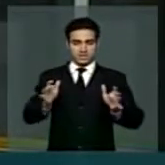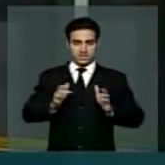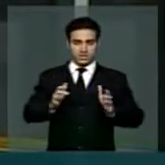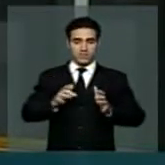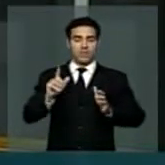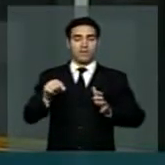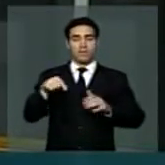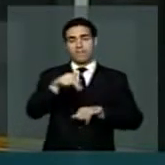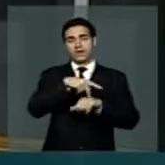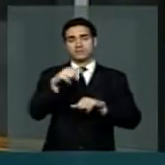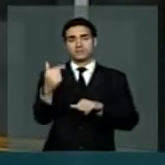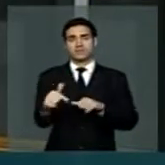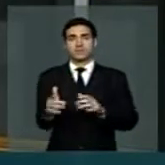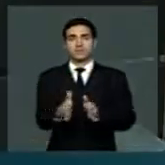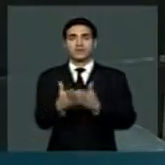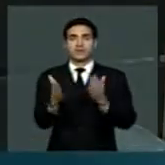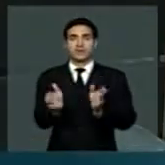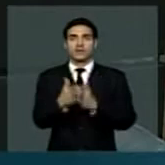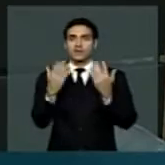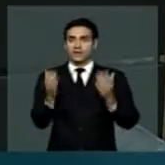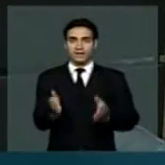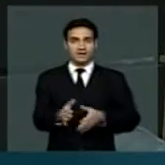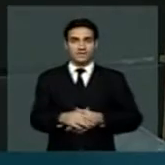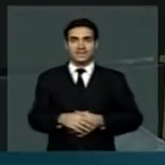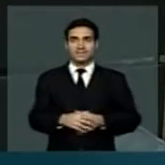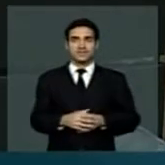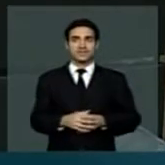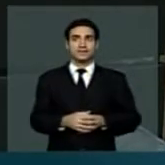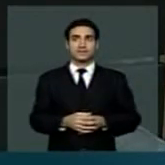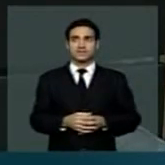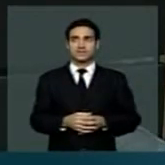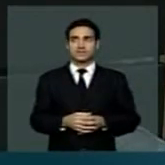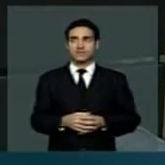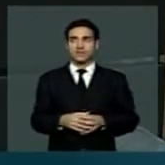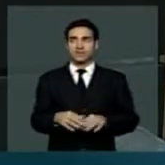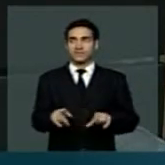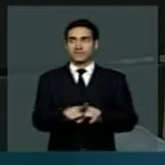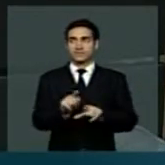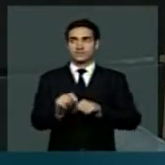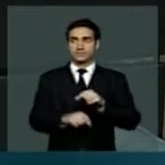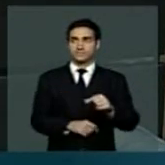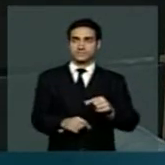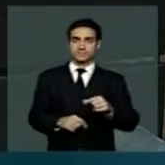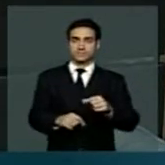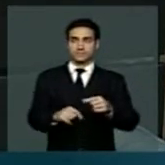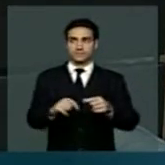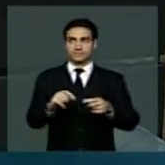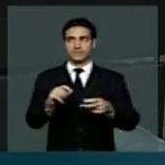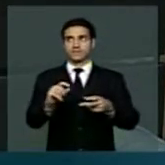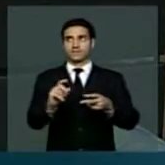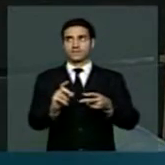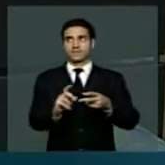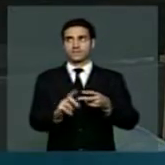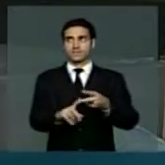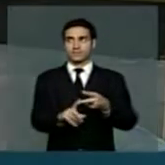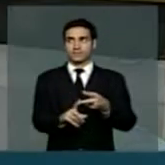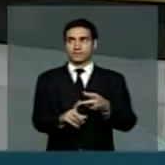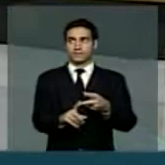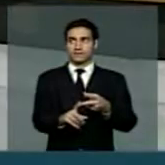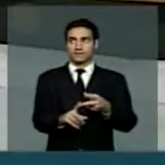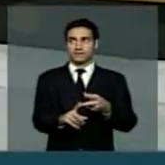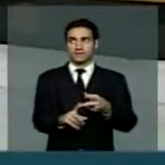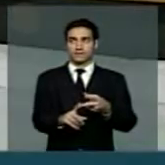sem pobreza. Daí razão de que, quando nós vínhamos,